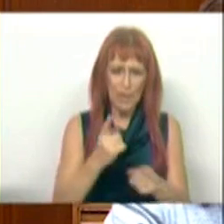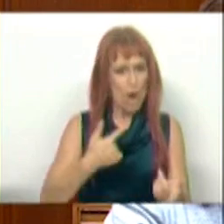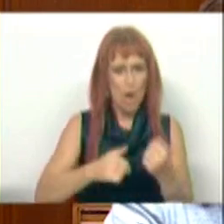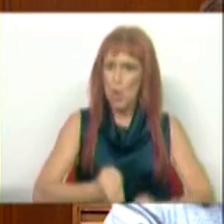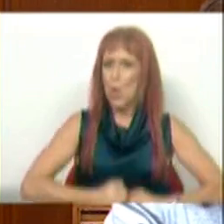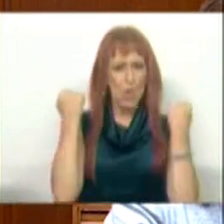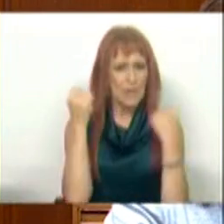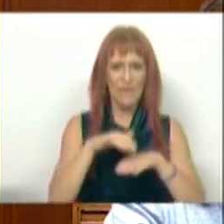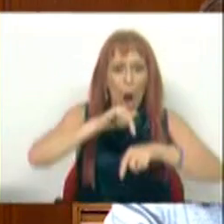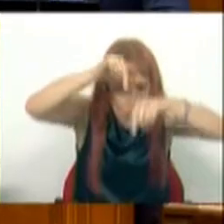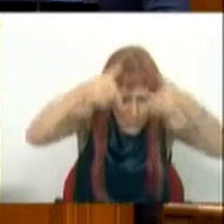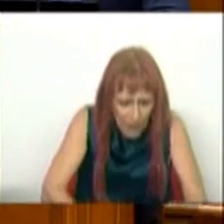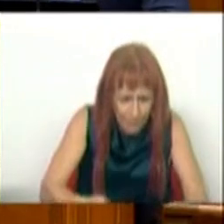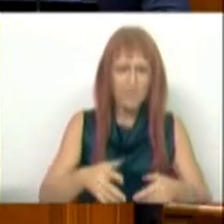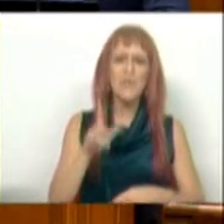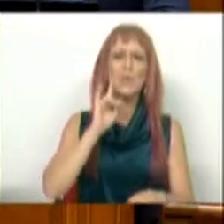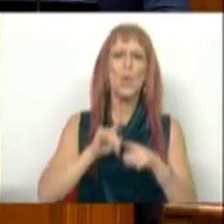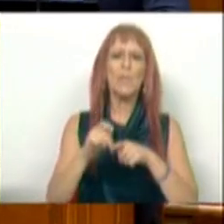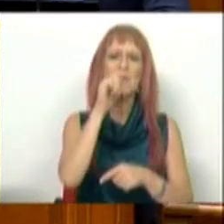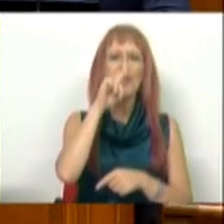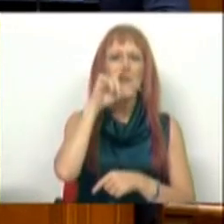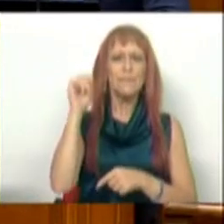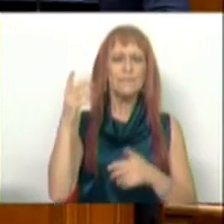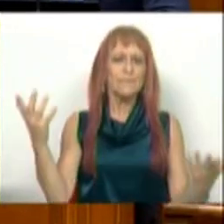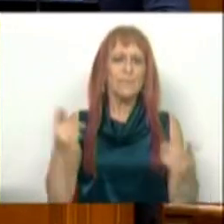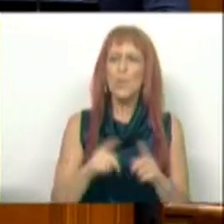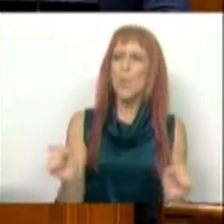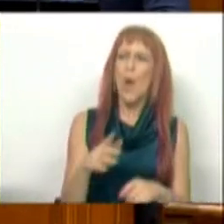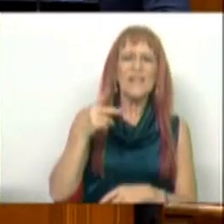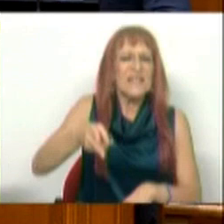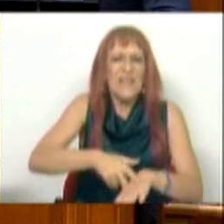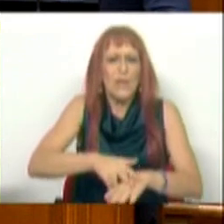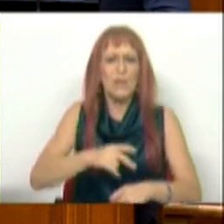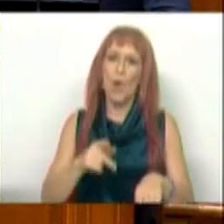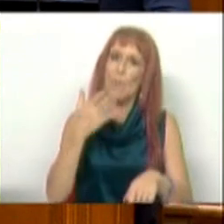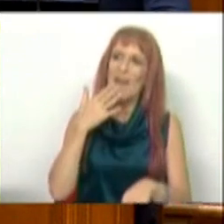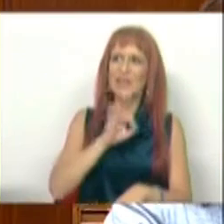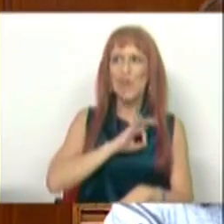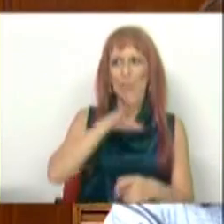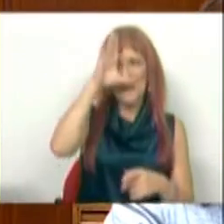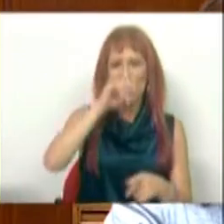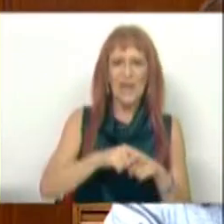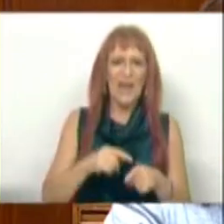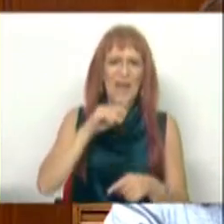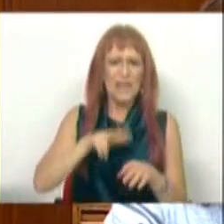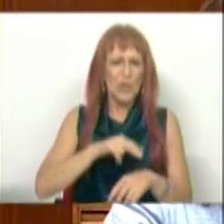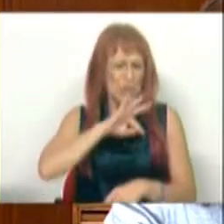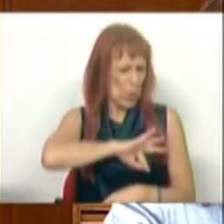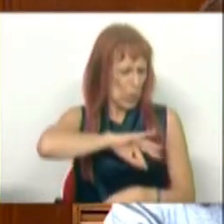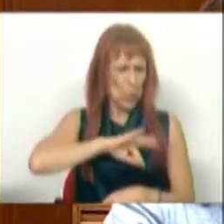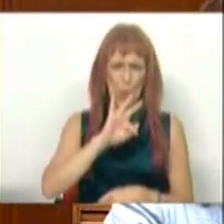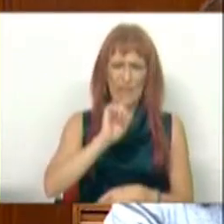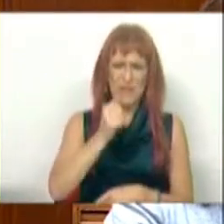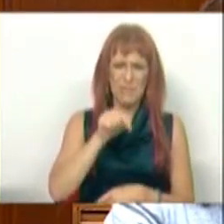nós não conseguirmos fazer já. Sra. Deputada Inês Sousa Real, não há diretores a ganhar 45